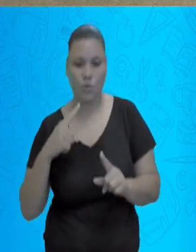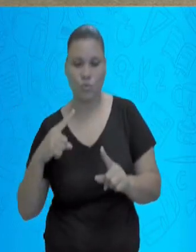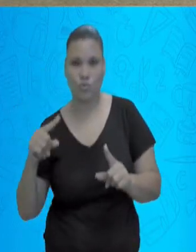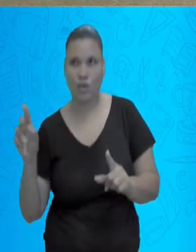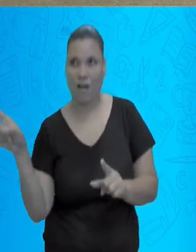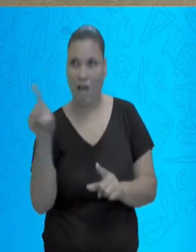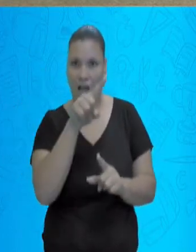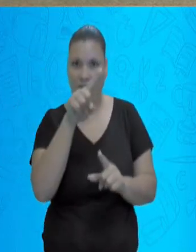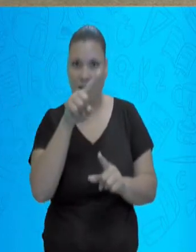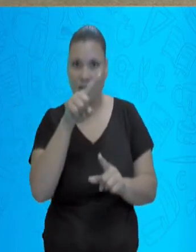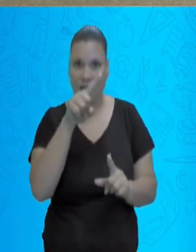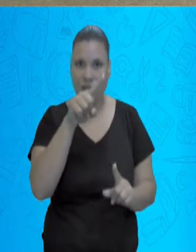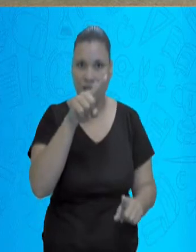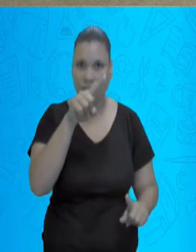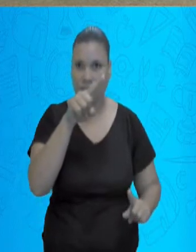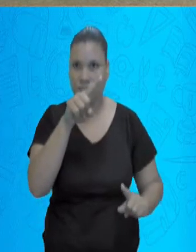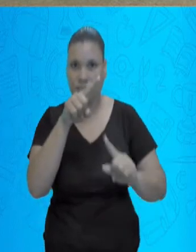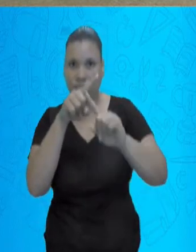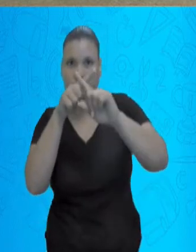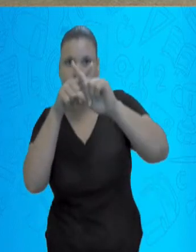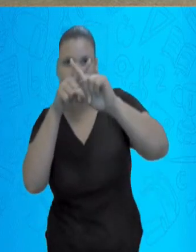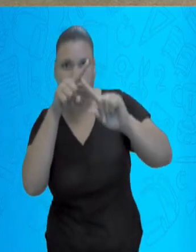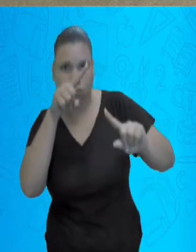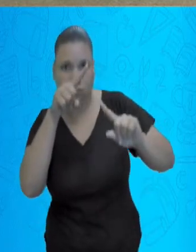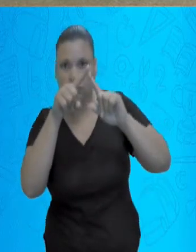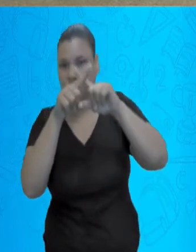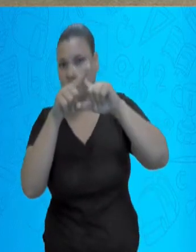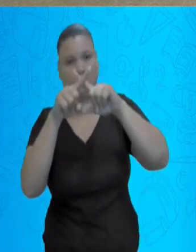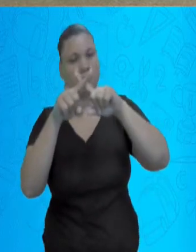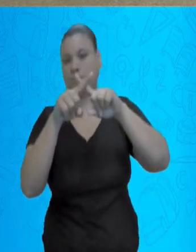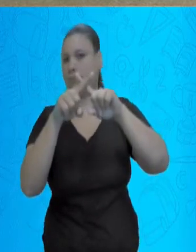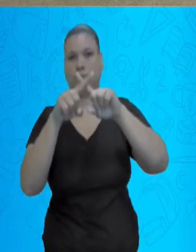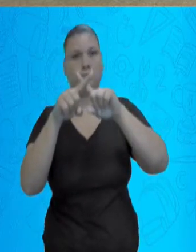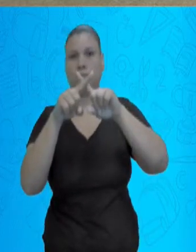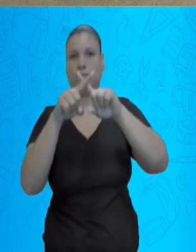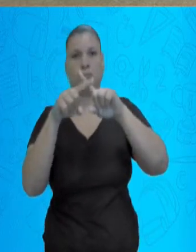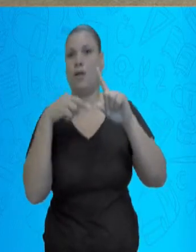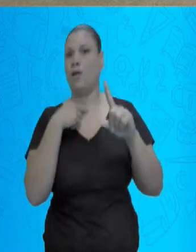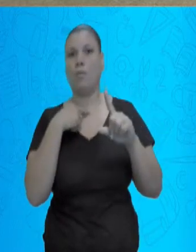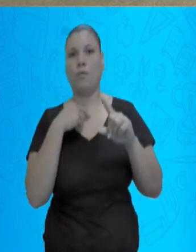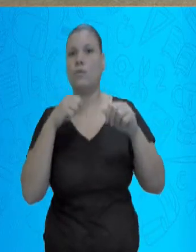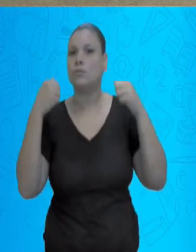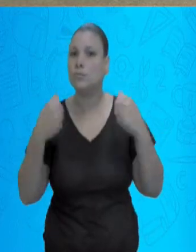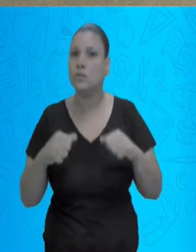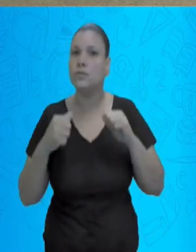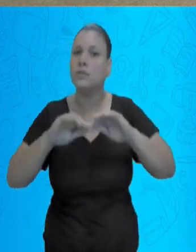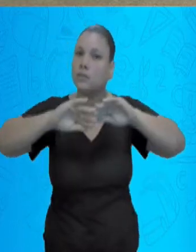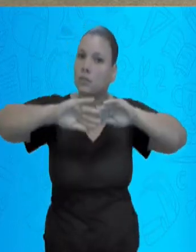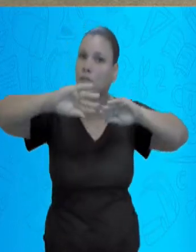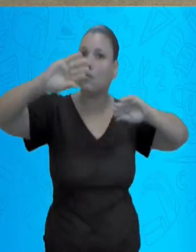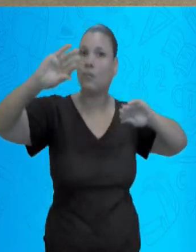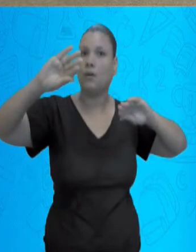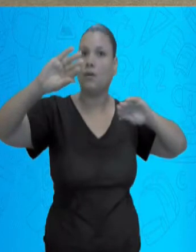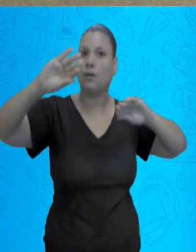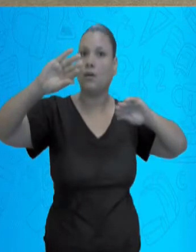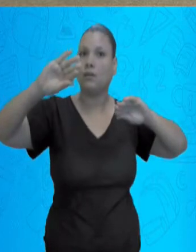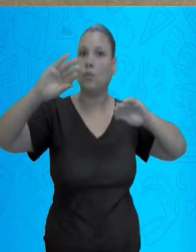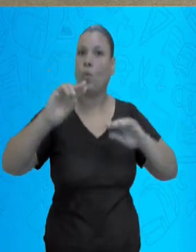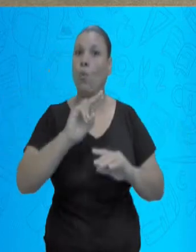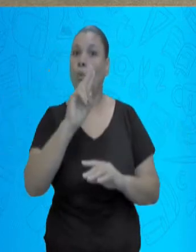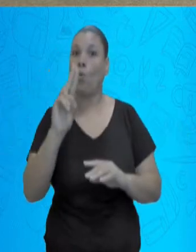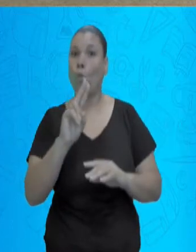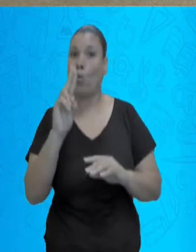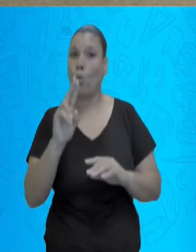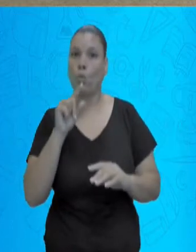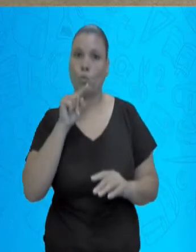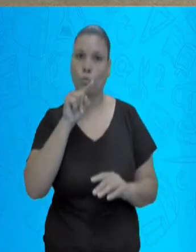O que nós vamos fazer já, já. Você pode ir distribuindo os seus pontos aí na sua folha. E, para